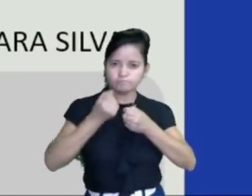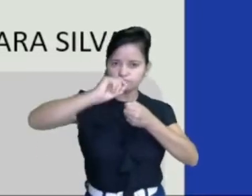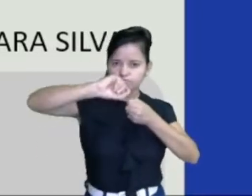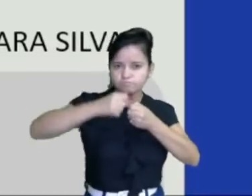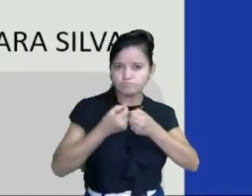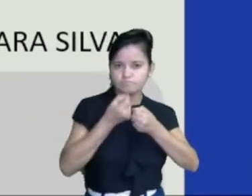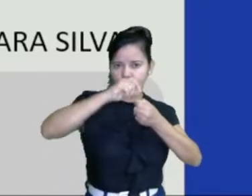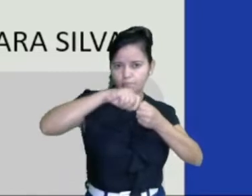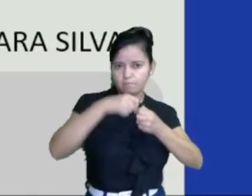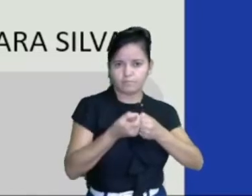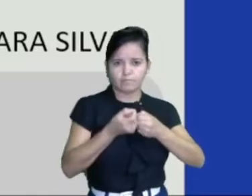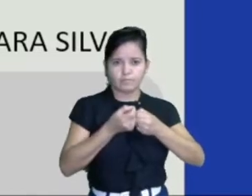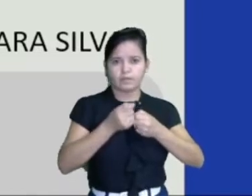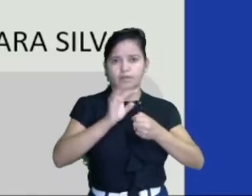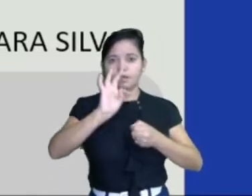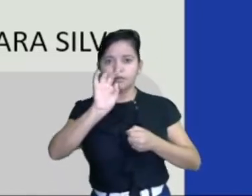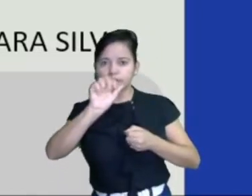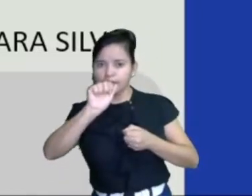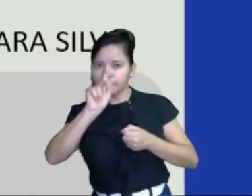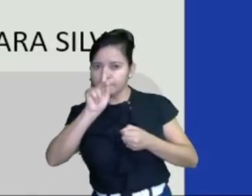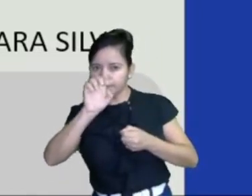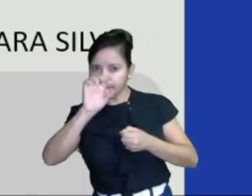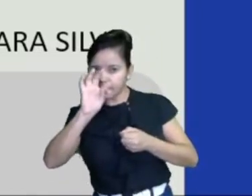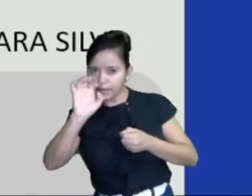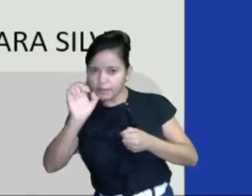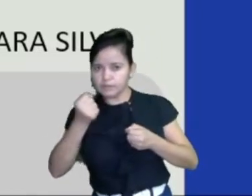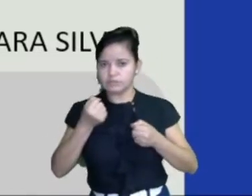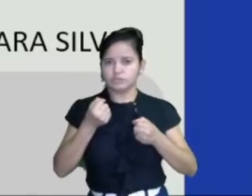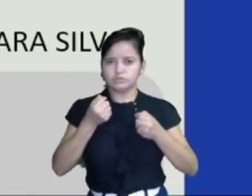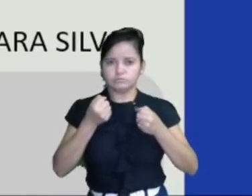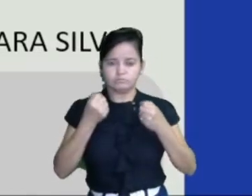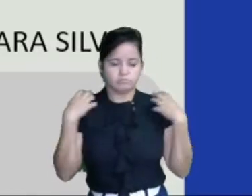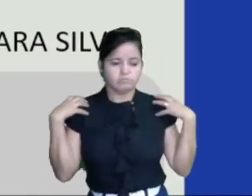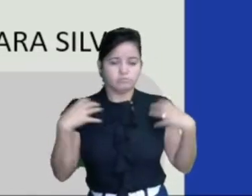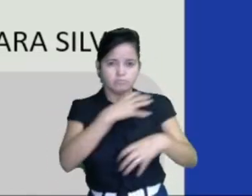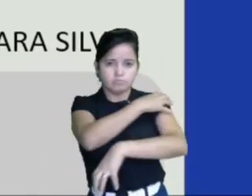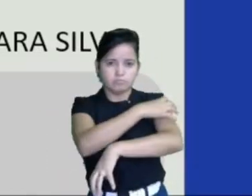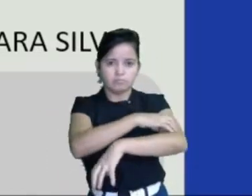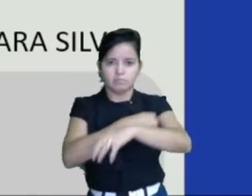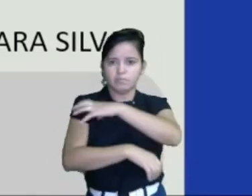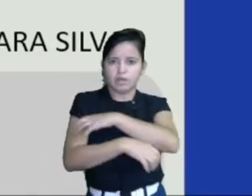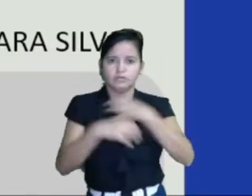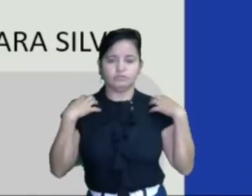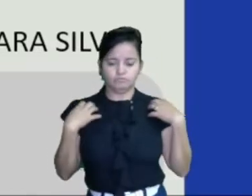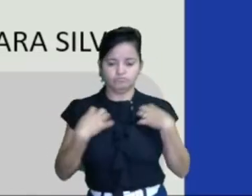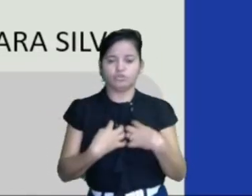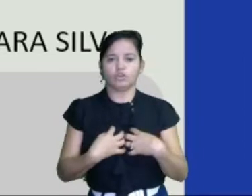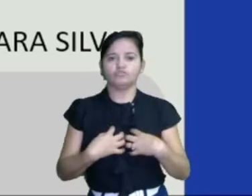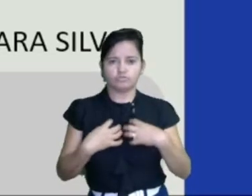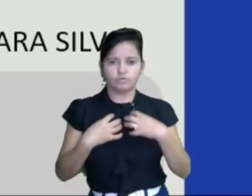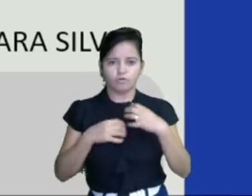tapetes, mantas e cachecóis.